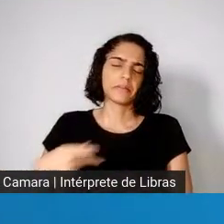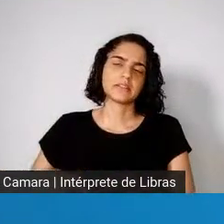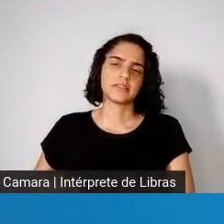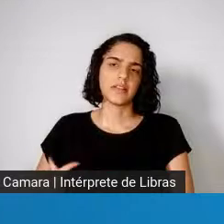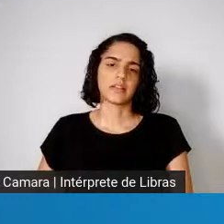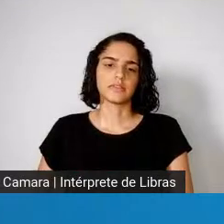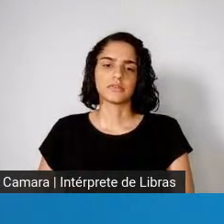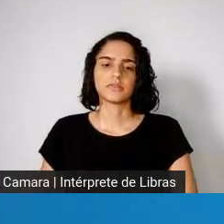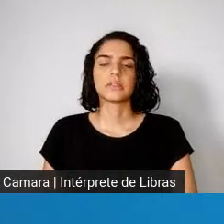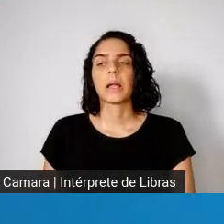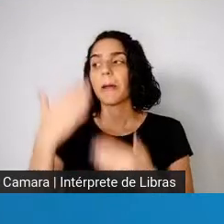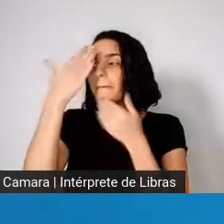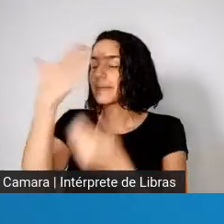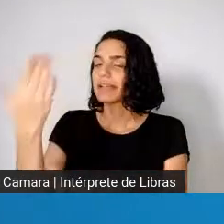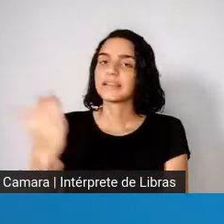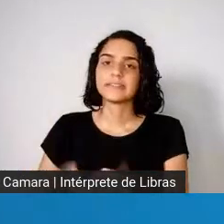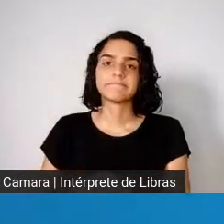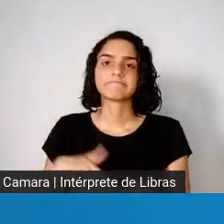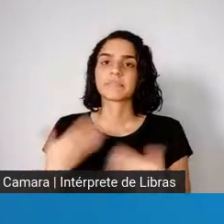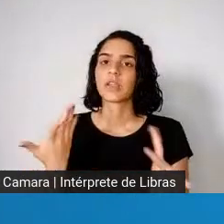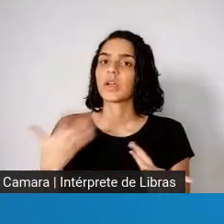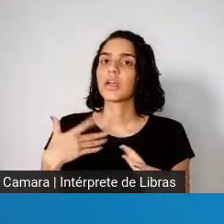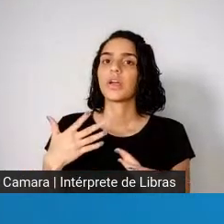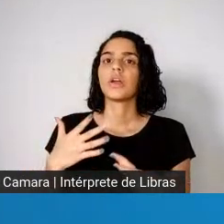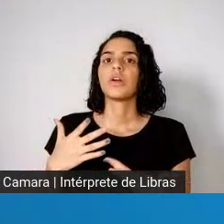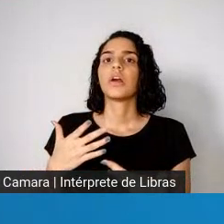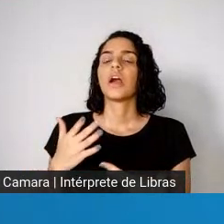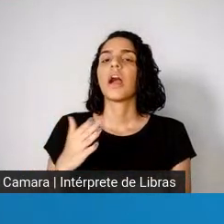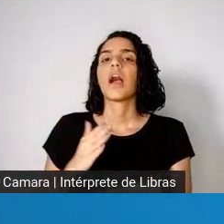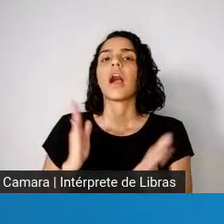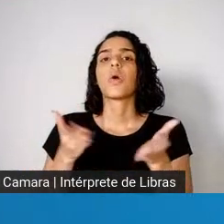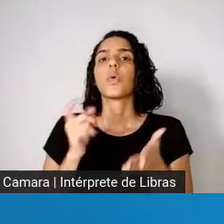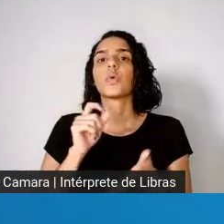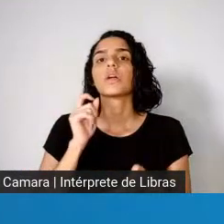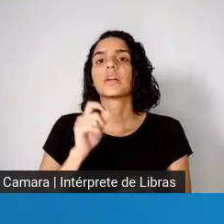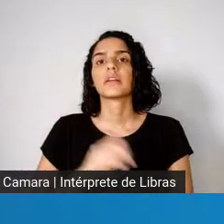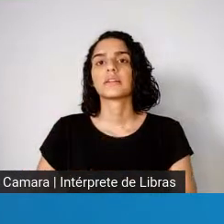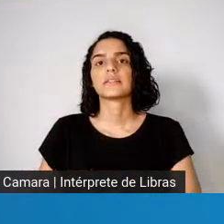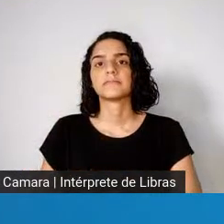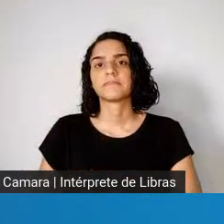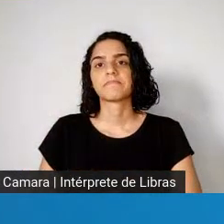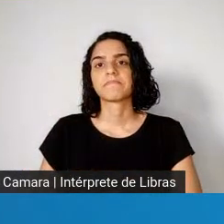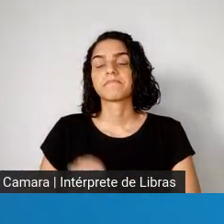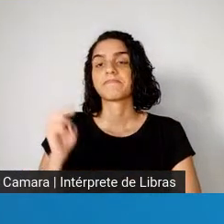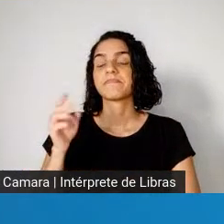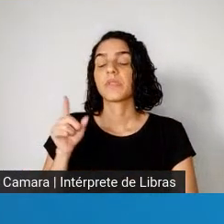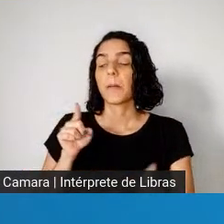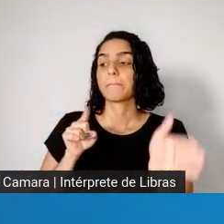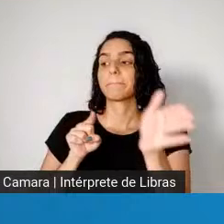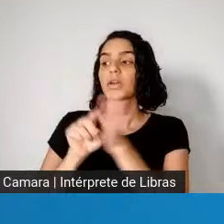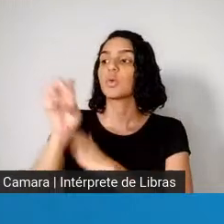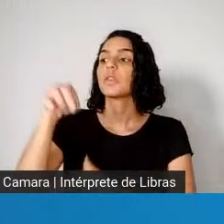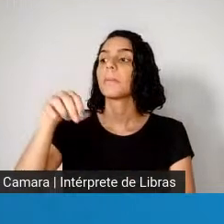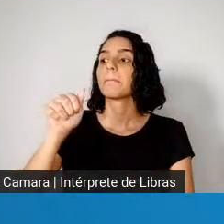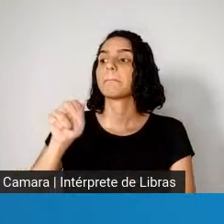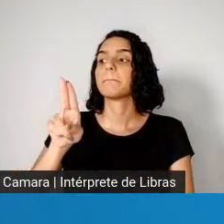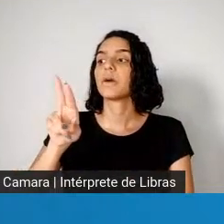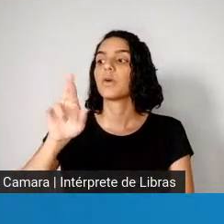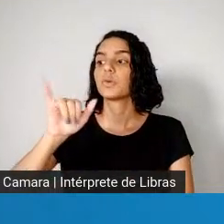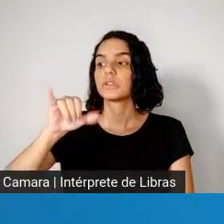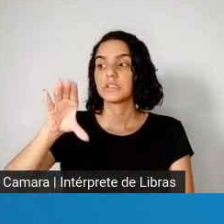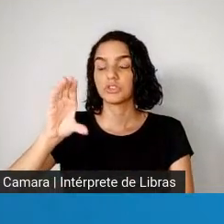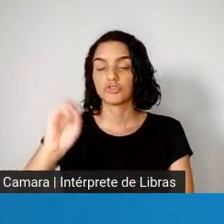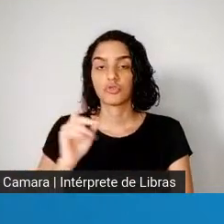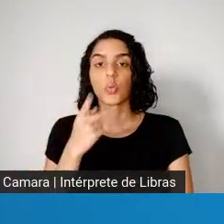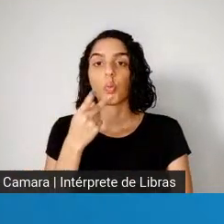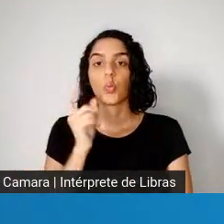Obrigada, obrigada, Medrô. Então, olha só, agora a gente vai passar, assim, Maurício, a pergunta para você, também você nos provocou para essa pergunta,